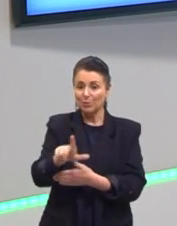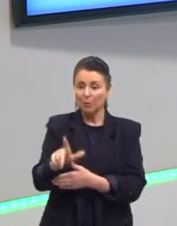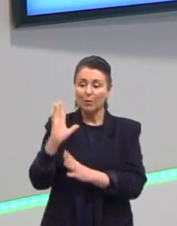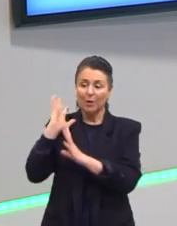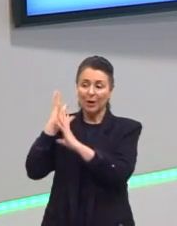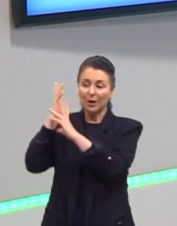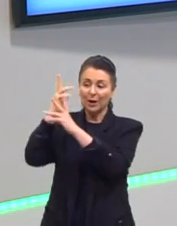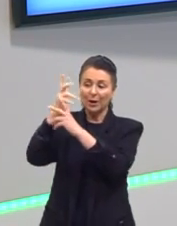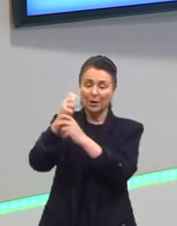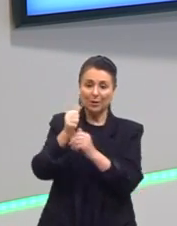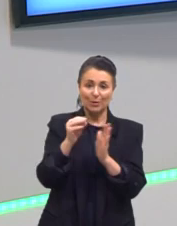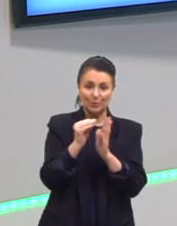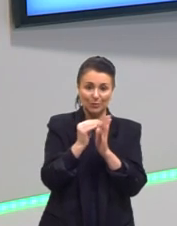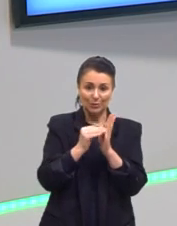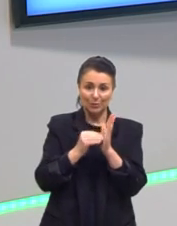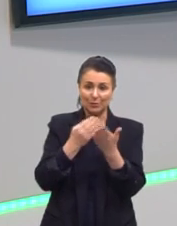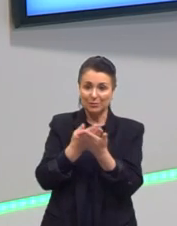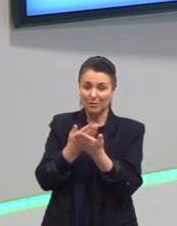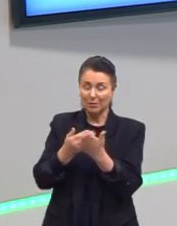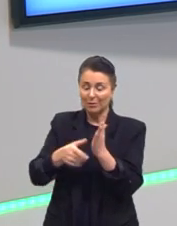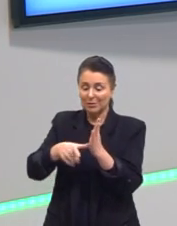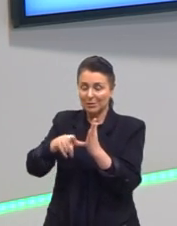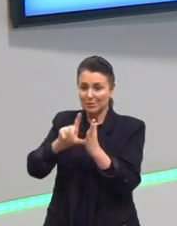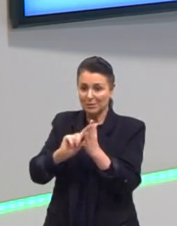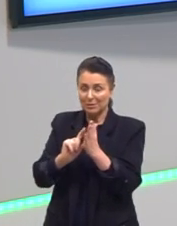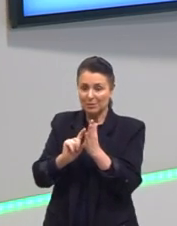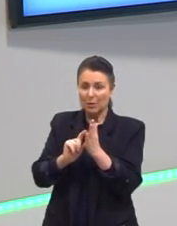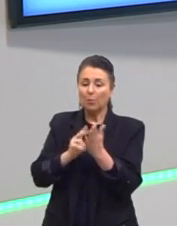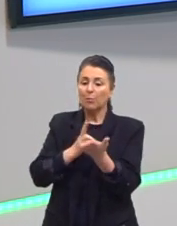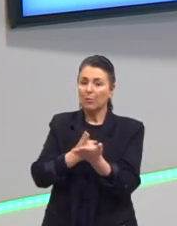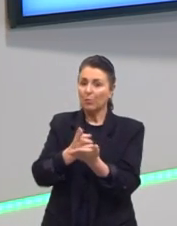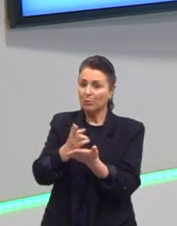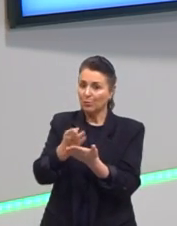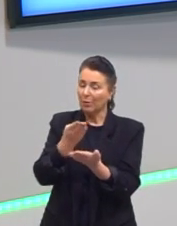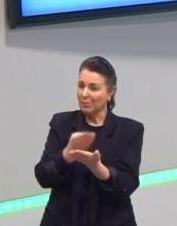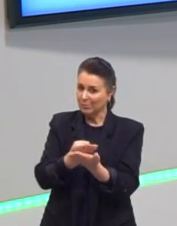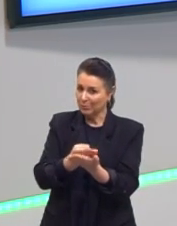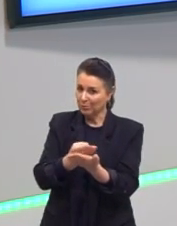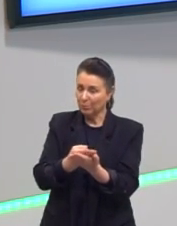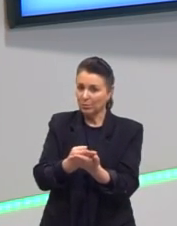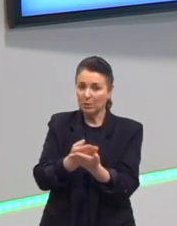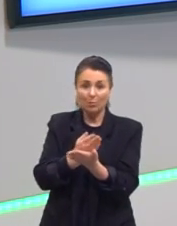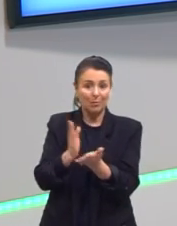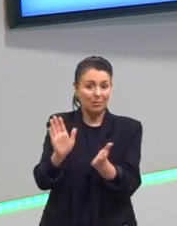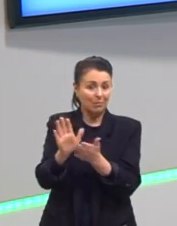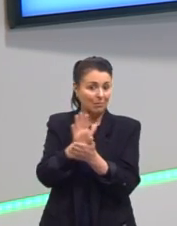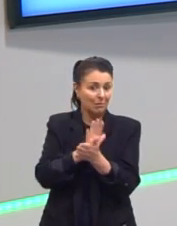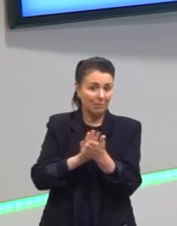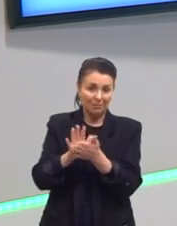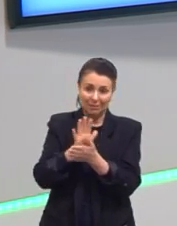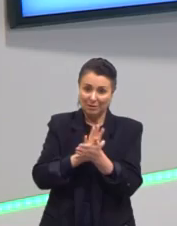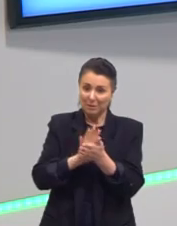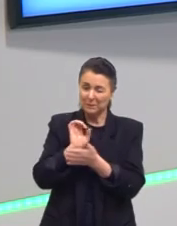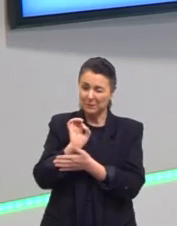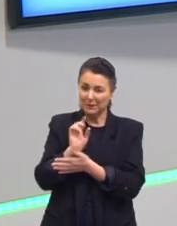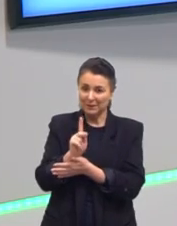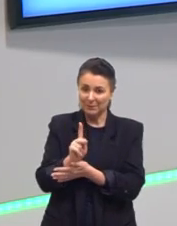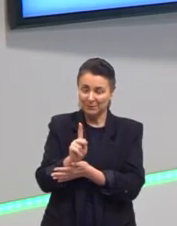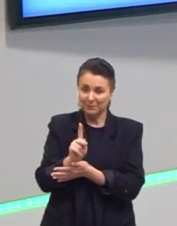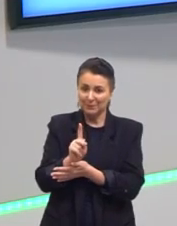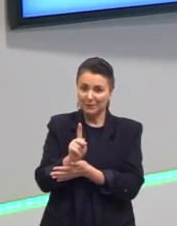retomem aí os conteúdos das aulas anteriores para dar continuidade e não perder nada. Certinho?